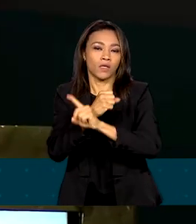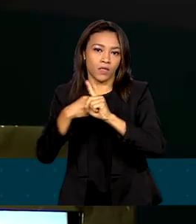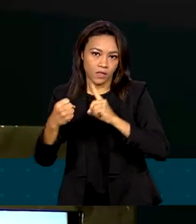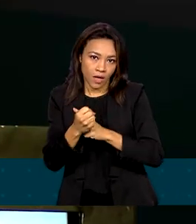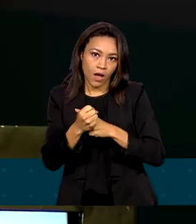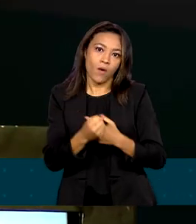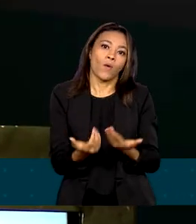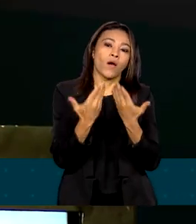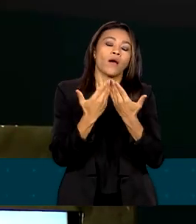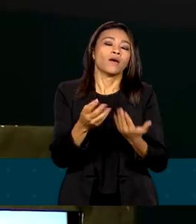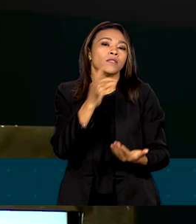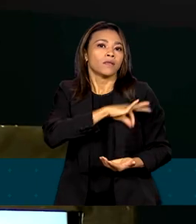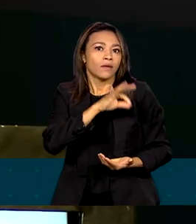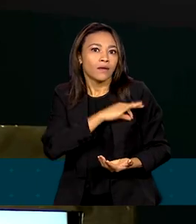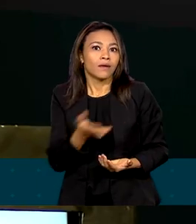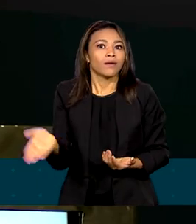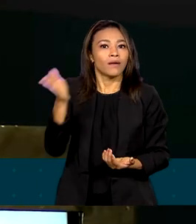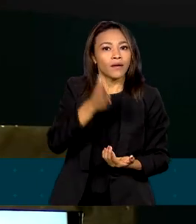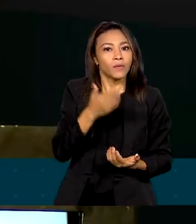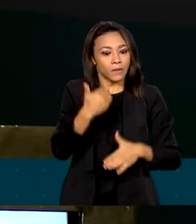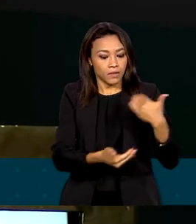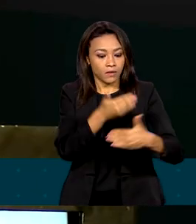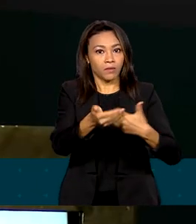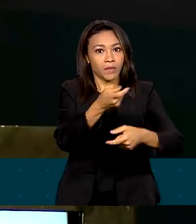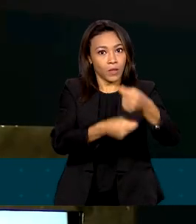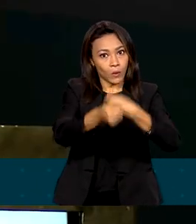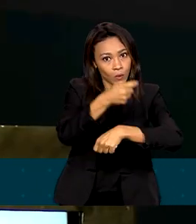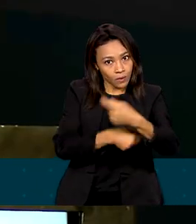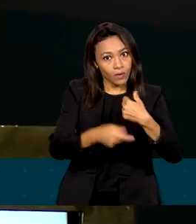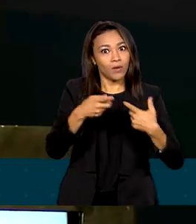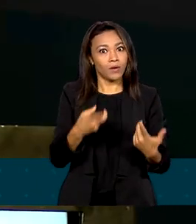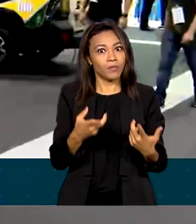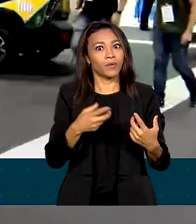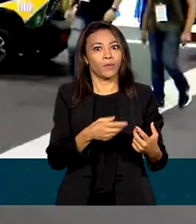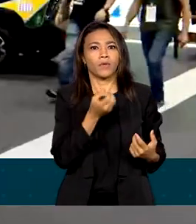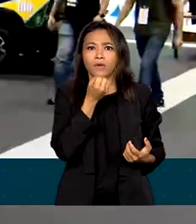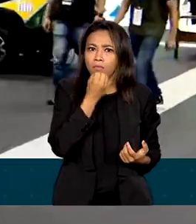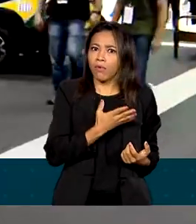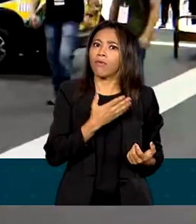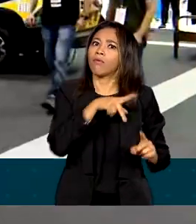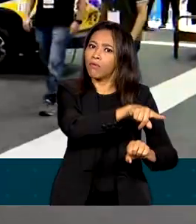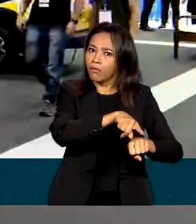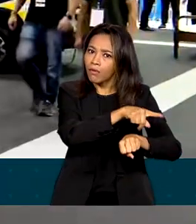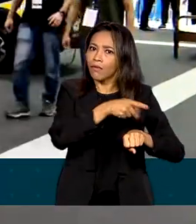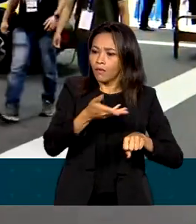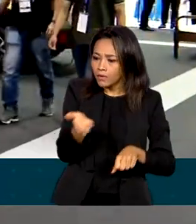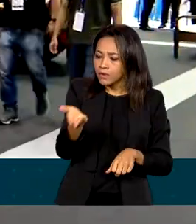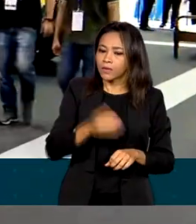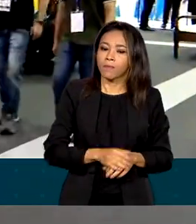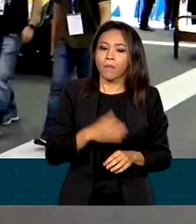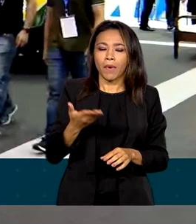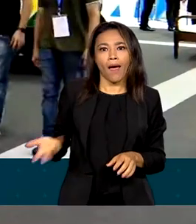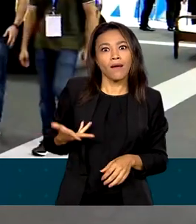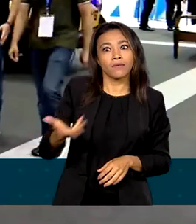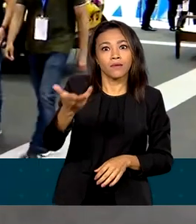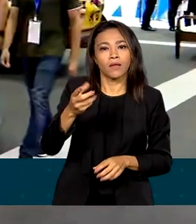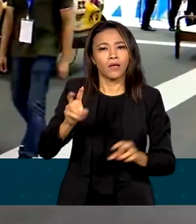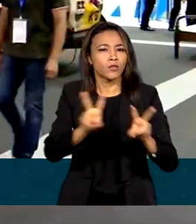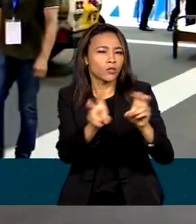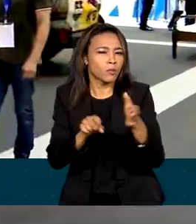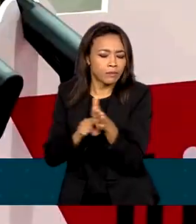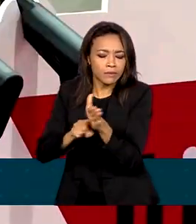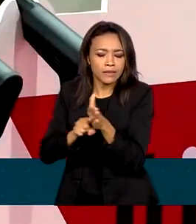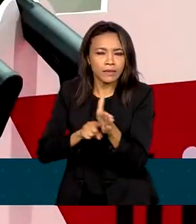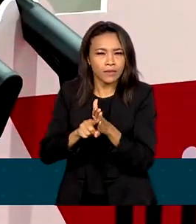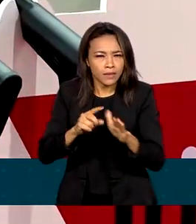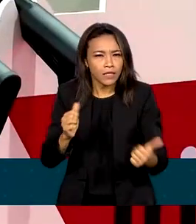geração de renda e crescimento econômico e comercial para o país. Para acelerar as pesquisas e o desenvolvimento do